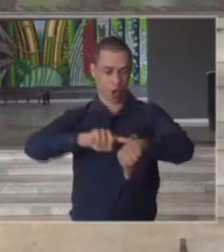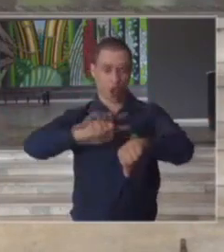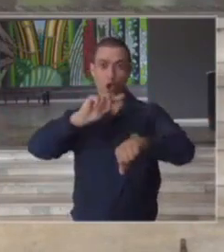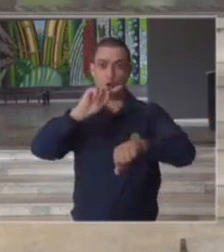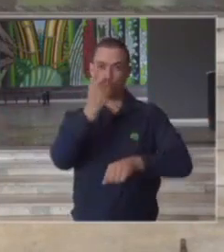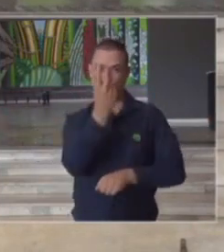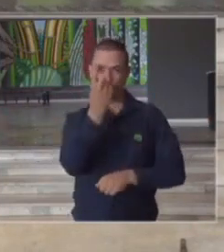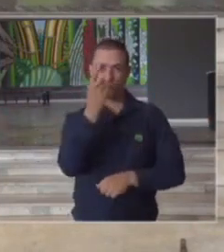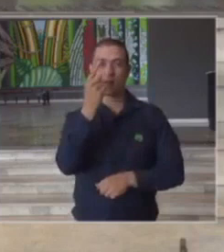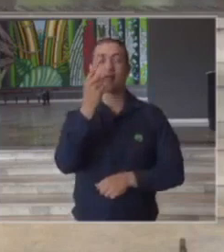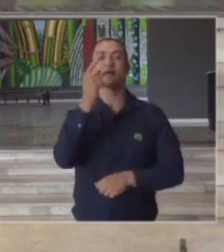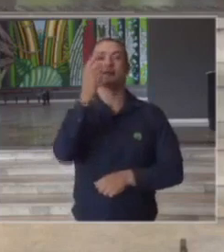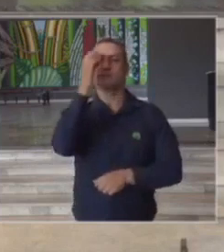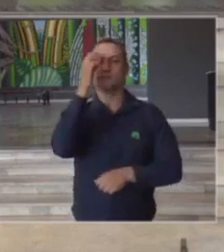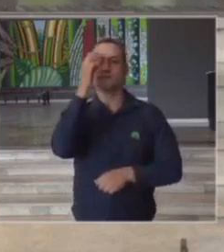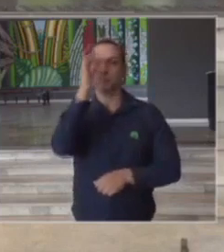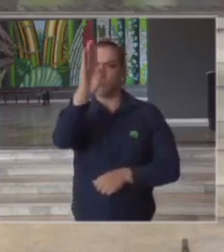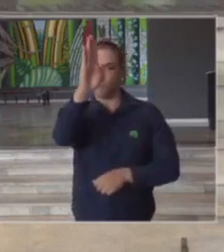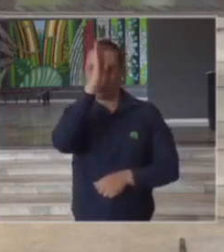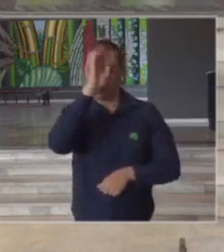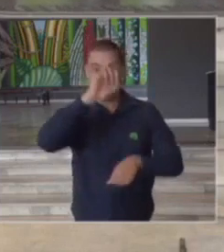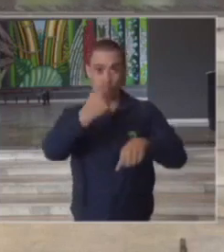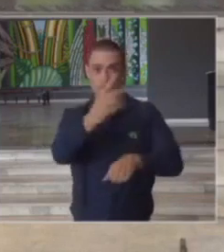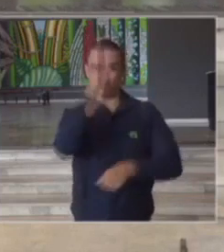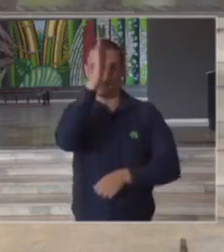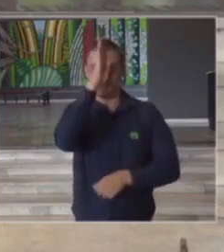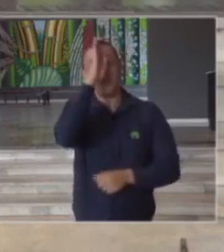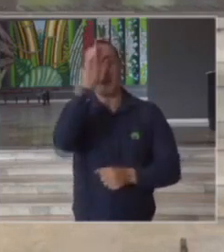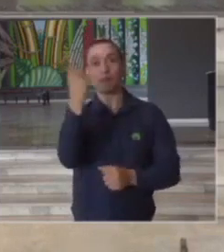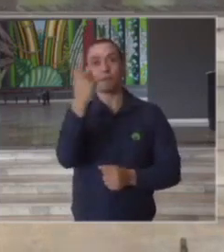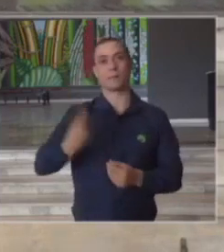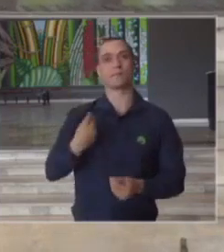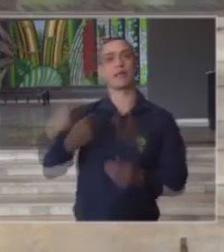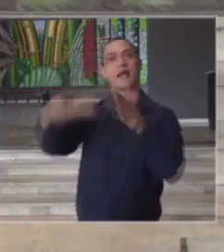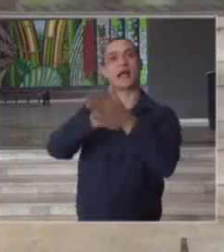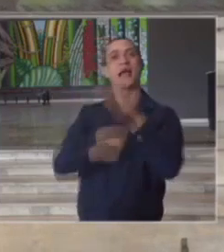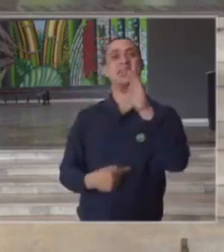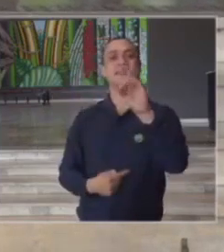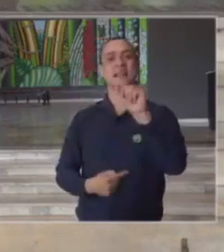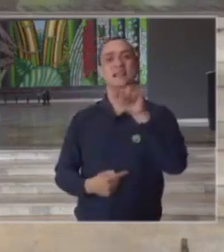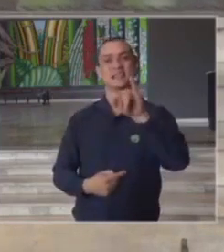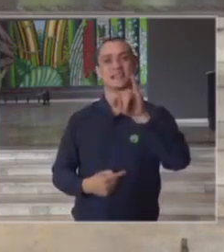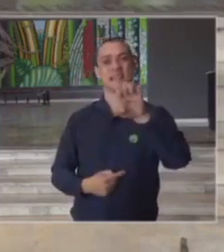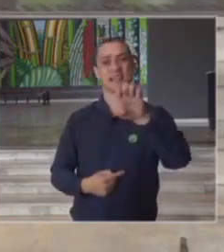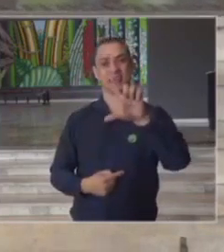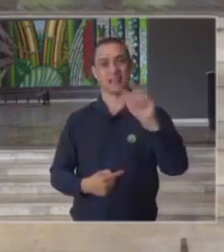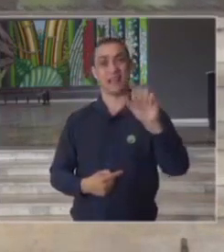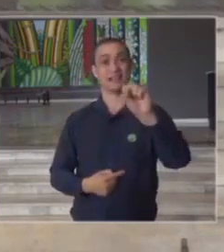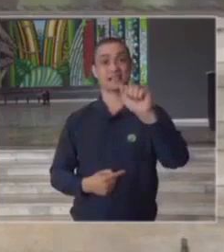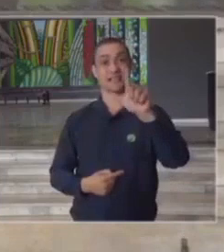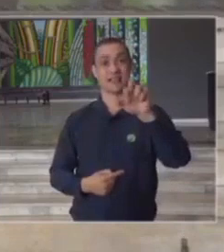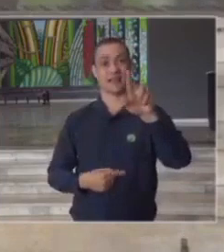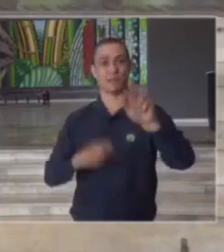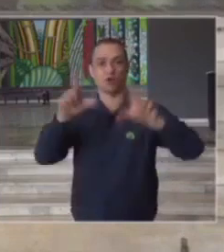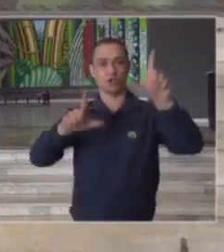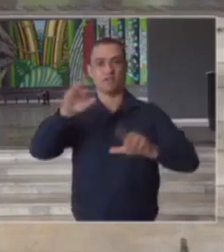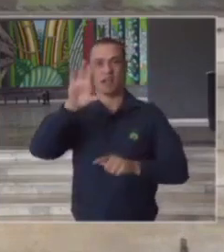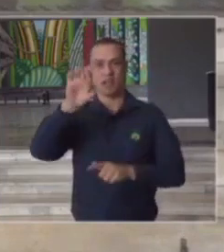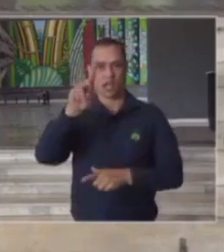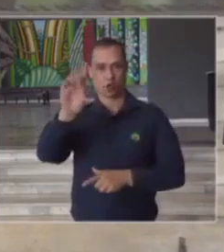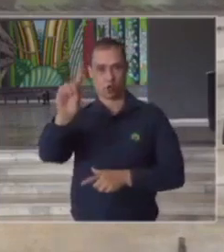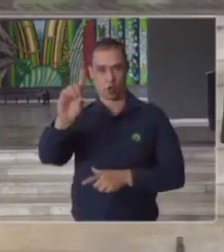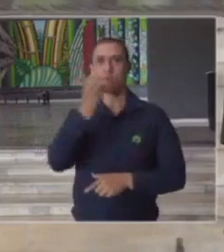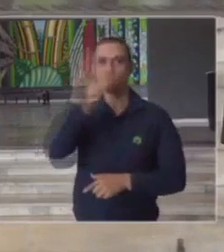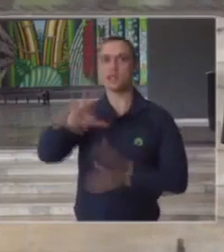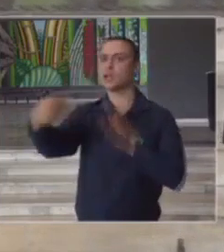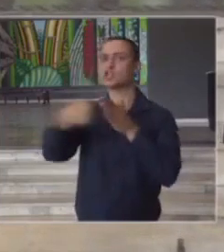horas vamos começar presencialmente com a jornalista Daniela Salerno da TV Record Daniela boa tarde